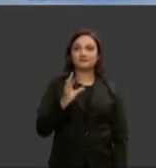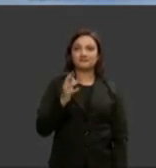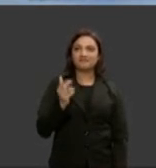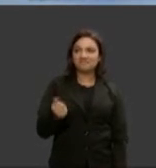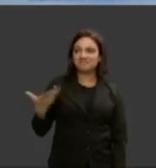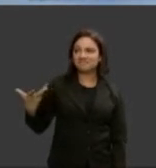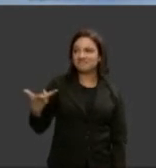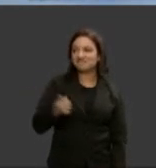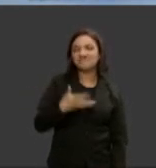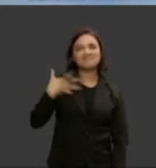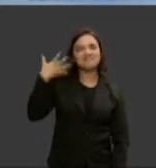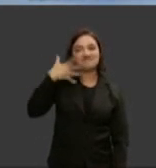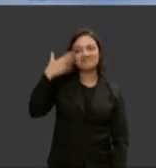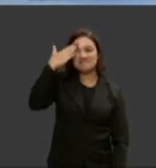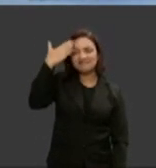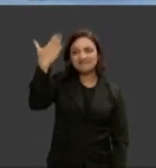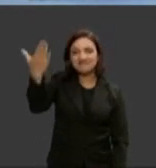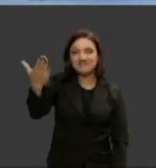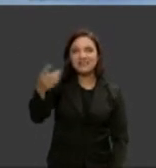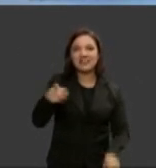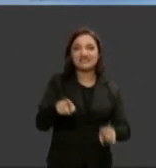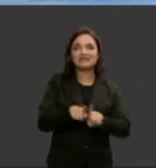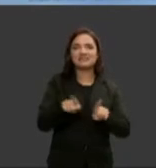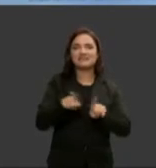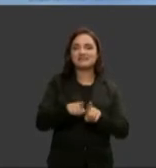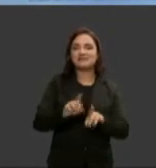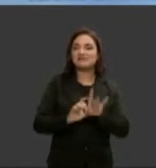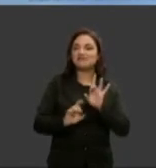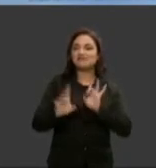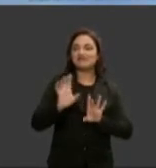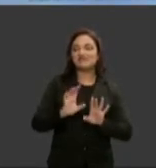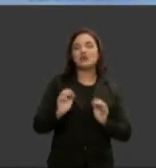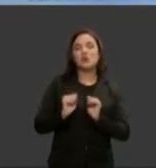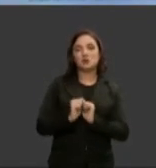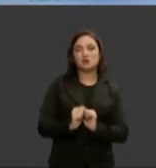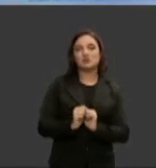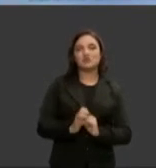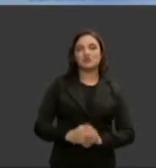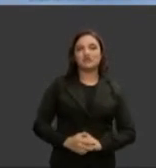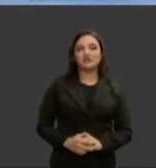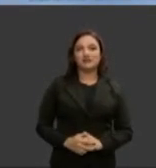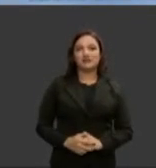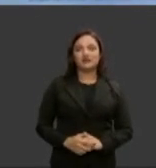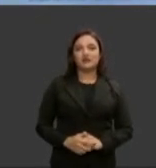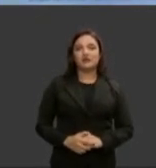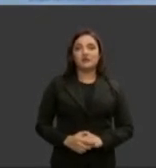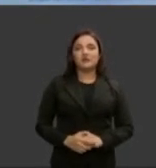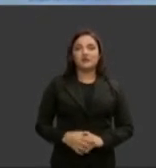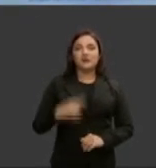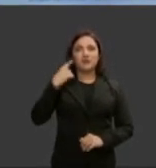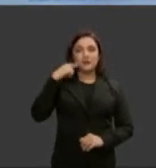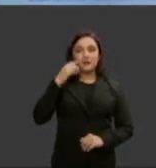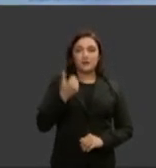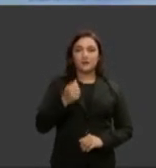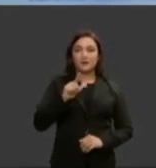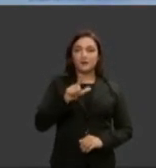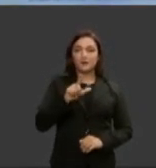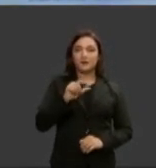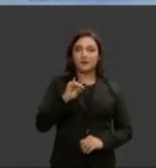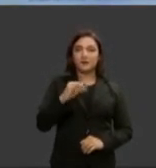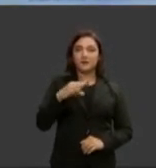obrigada privilégio também estar dividindo o painel com a senhora a nossa doutora Alice Bianchini